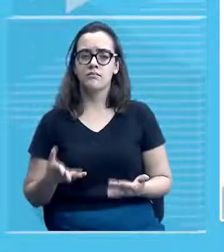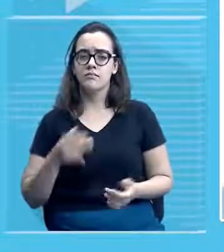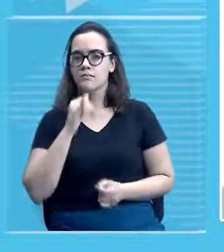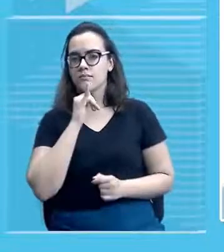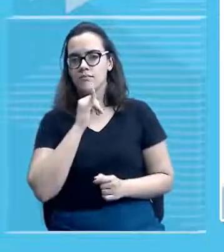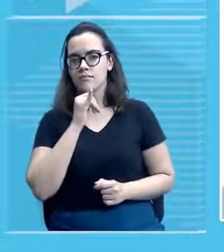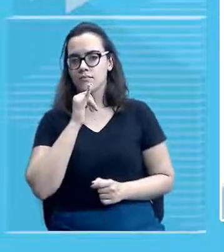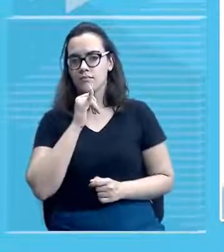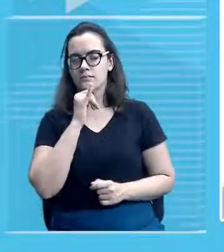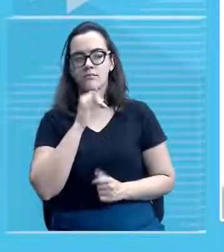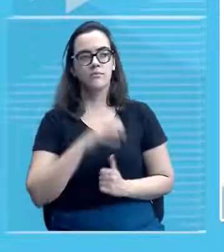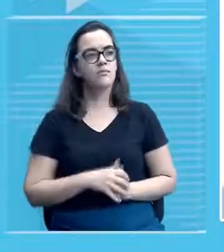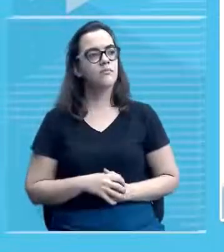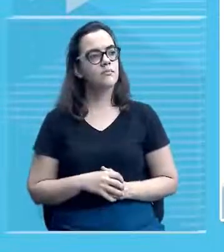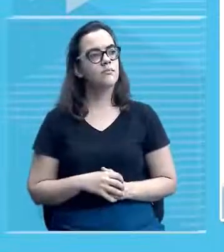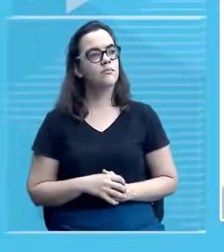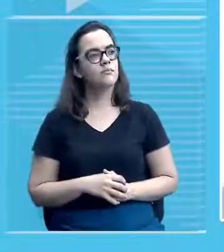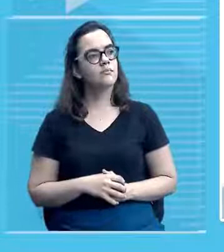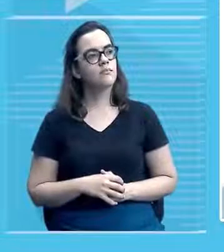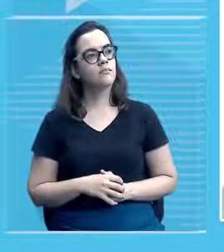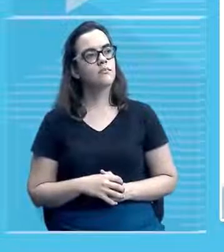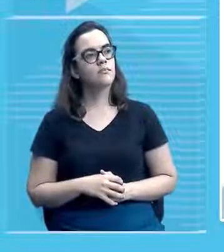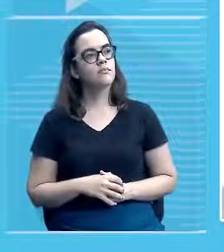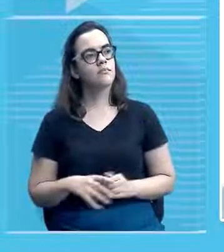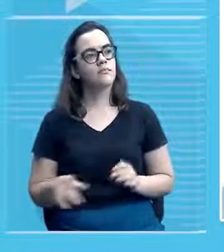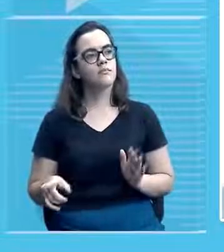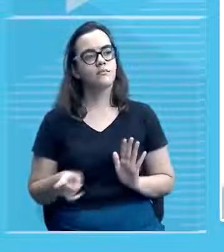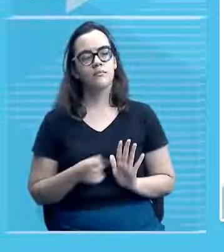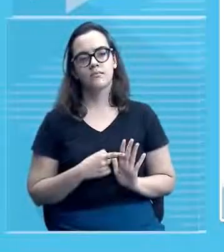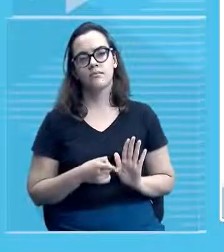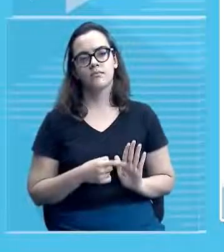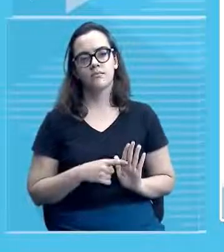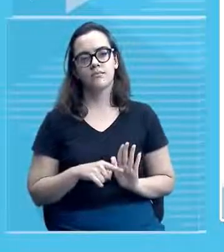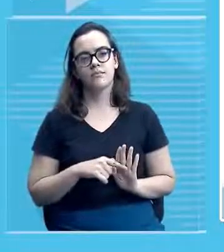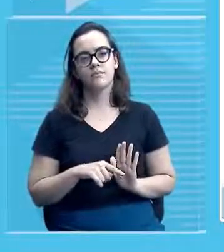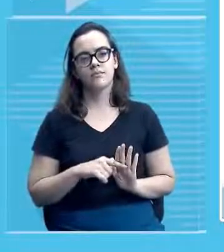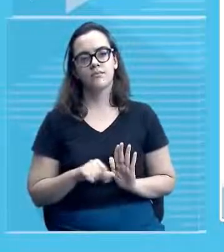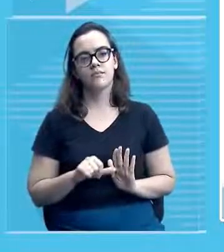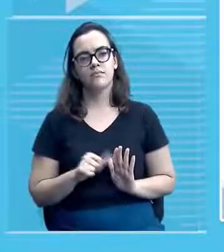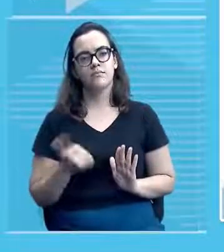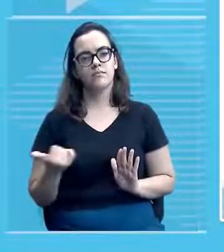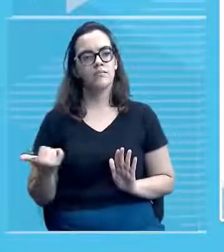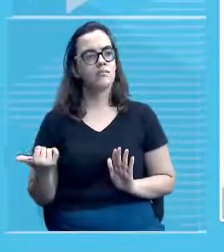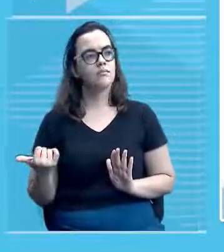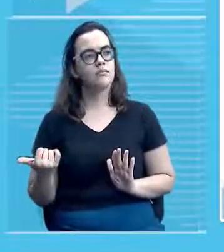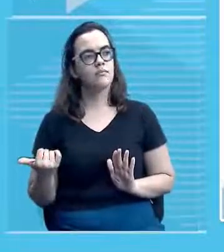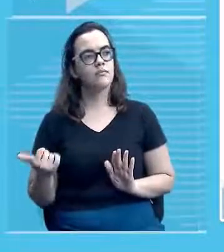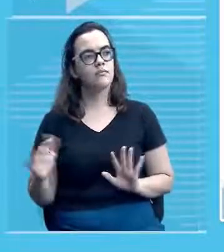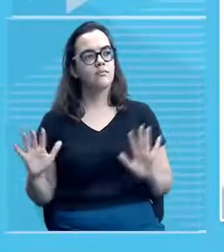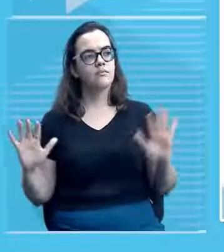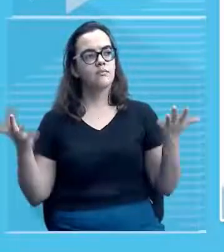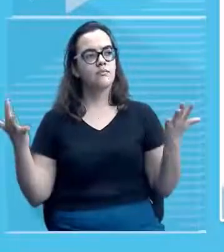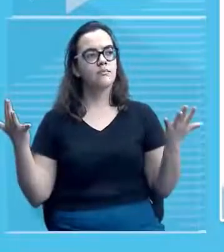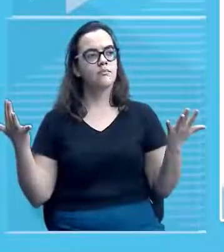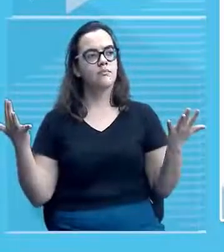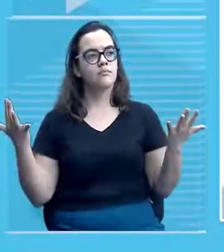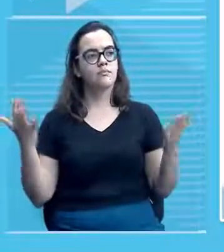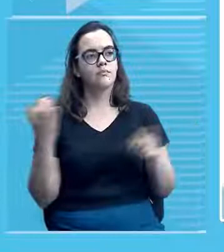imaterial o primeiro item celebrações festas e cultos religiosos